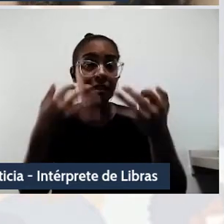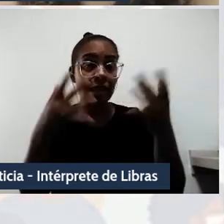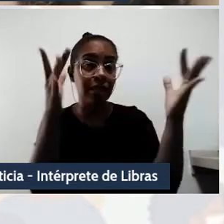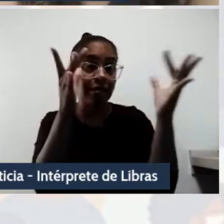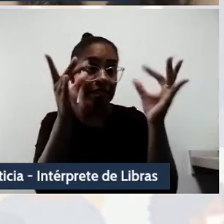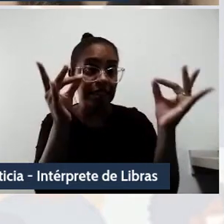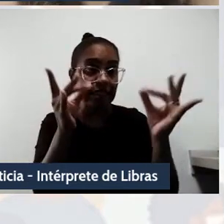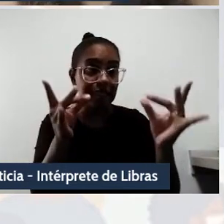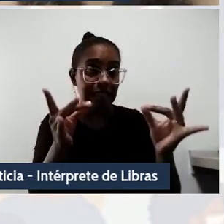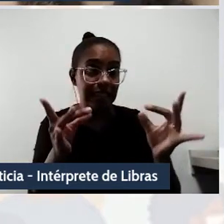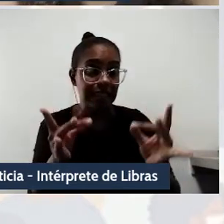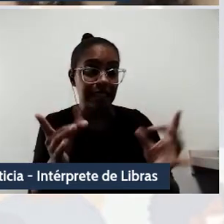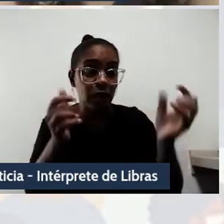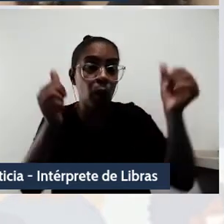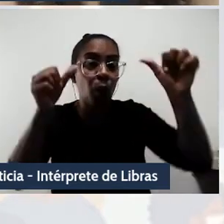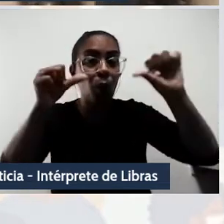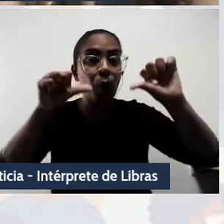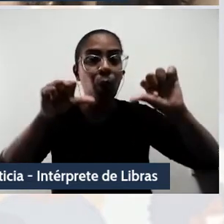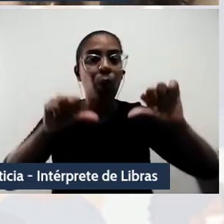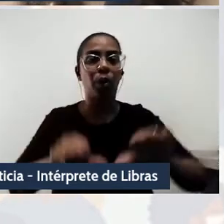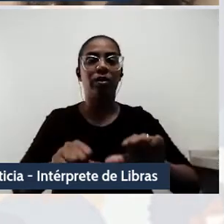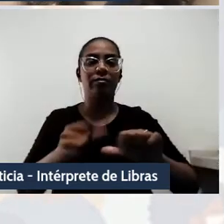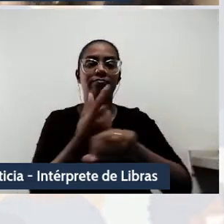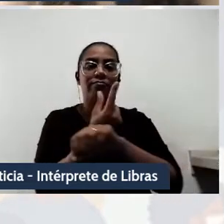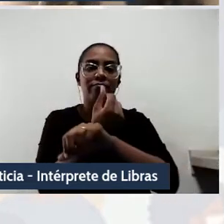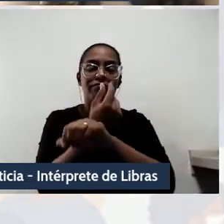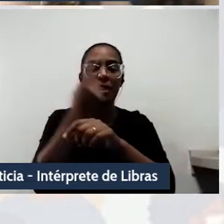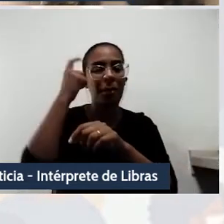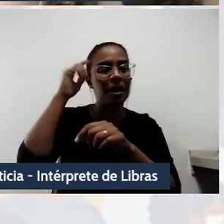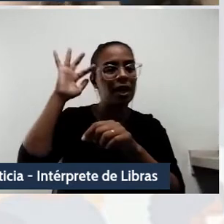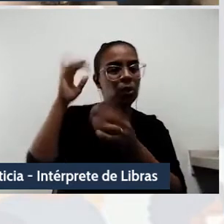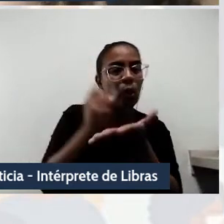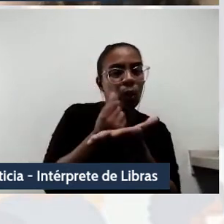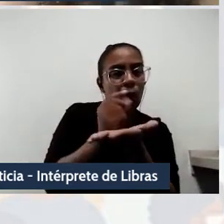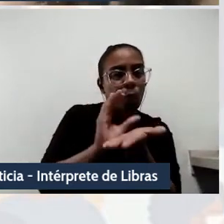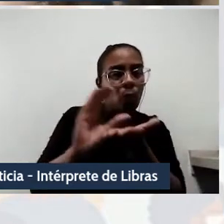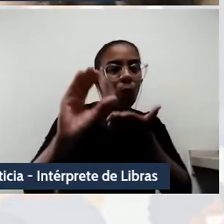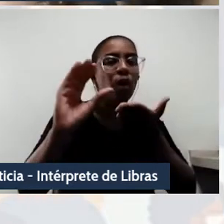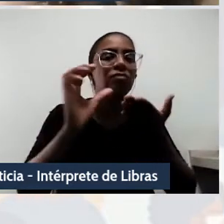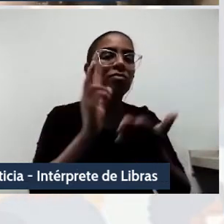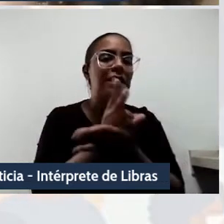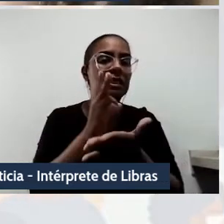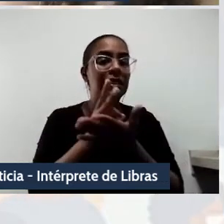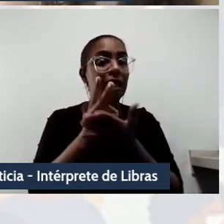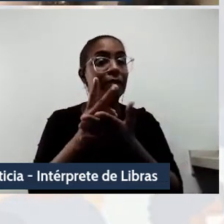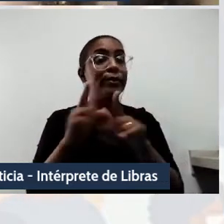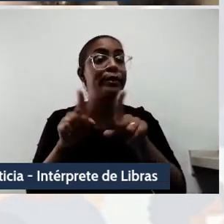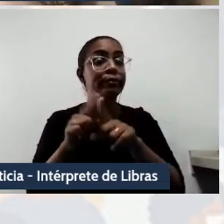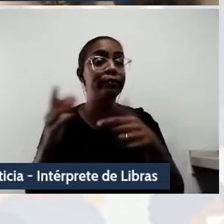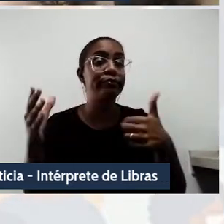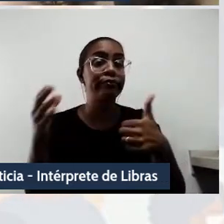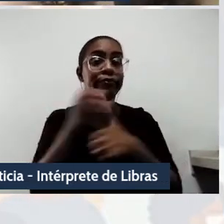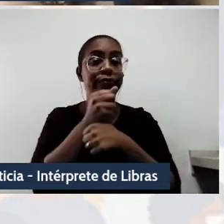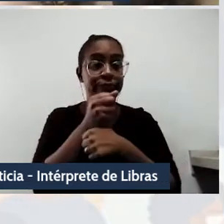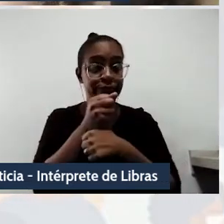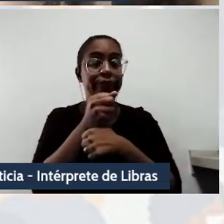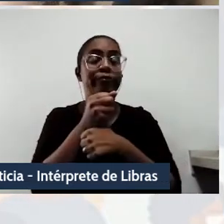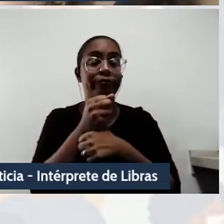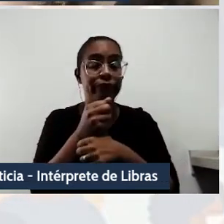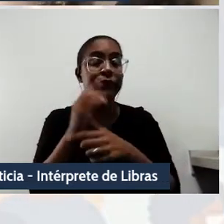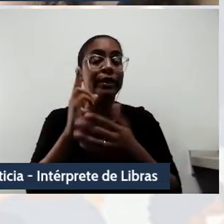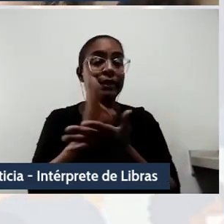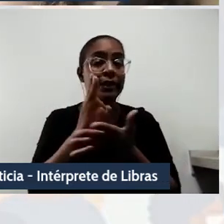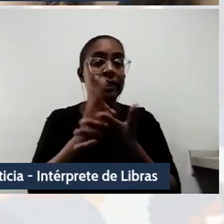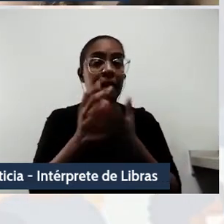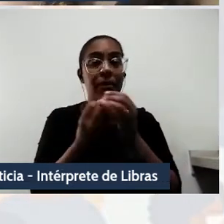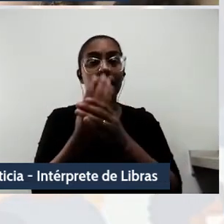global pautada pelo capital e principalmente por esse conceito do colonialismo que é a criação de um estado